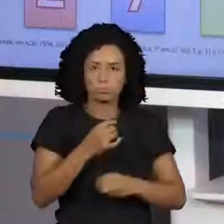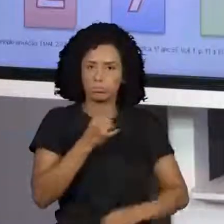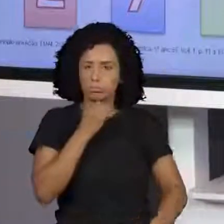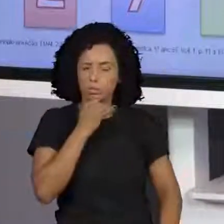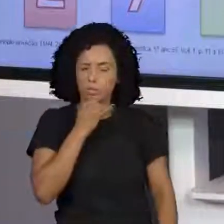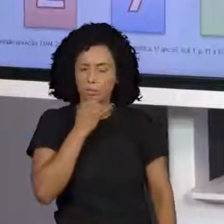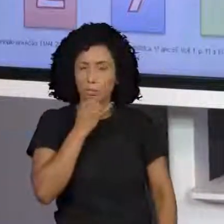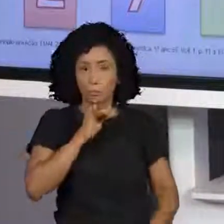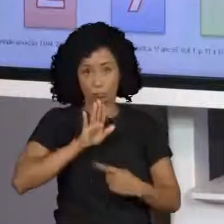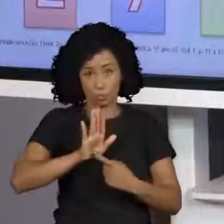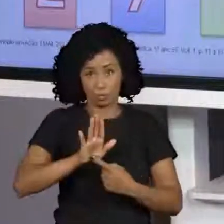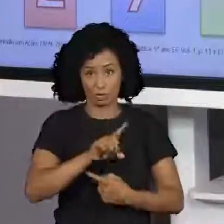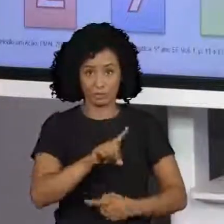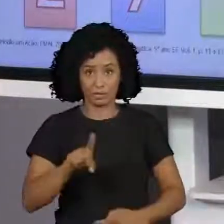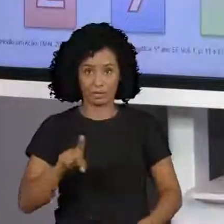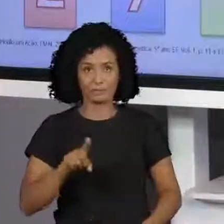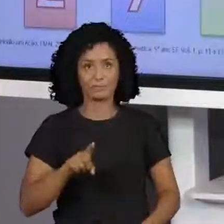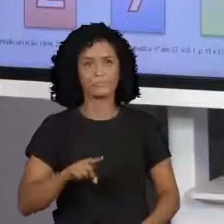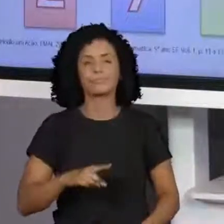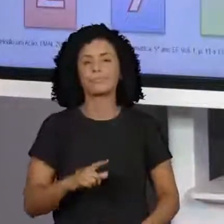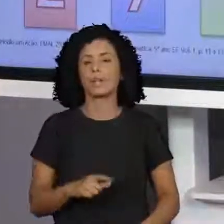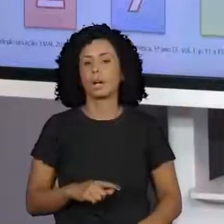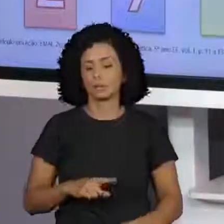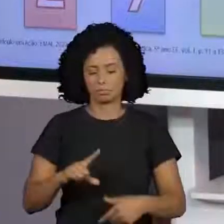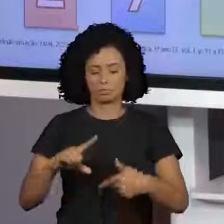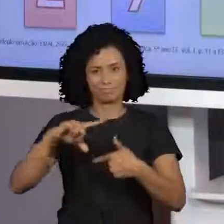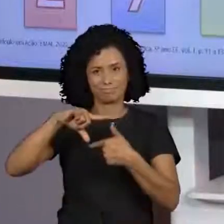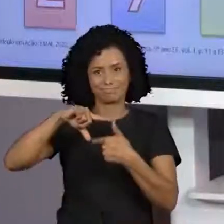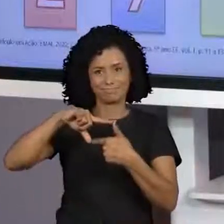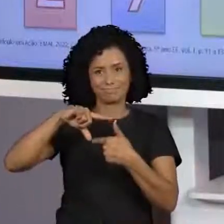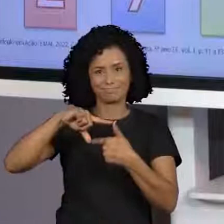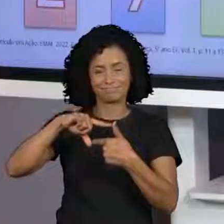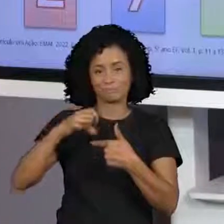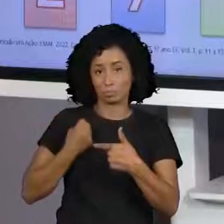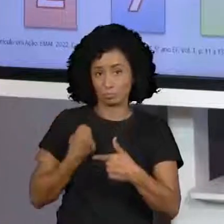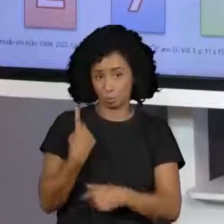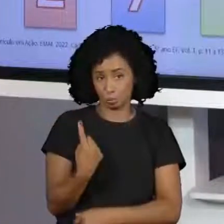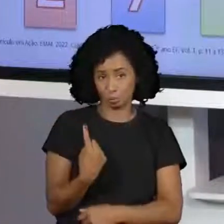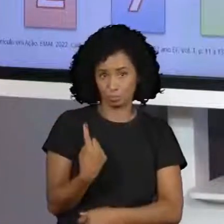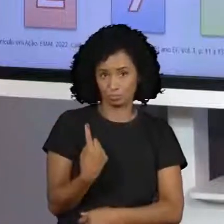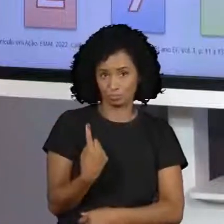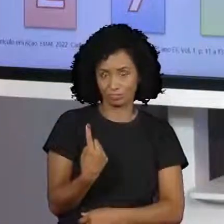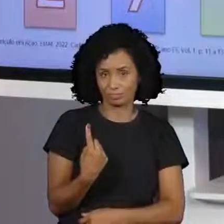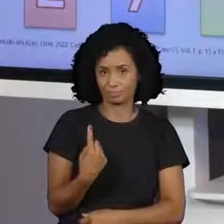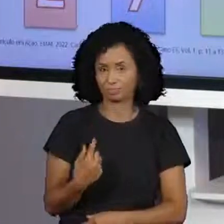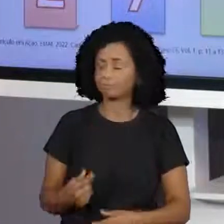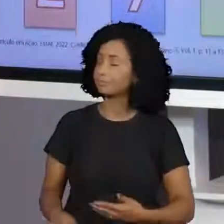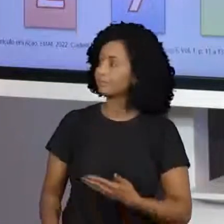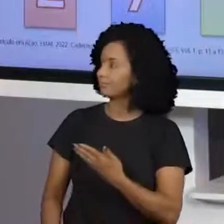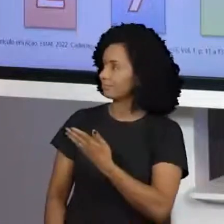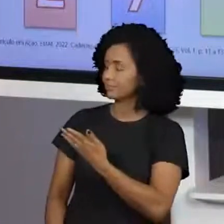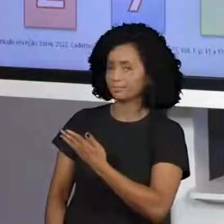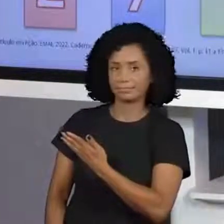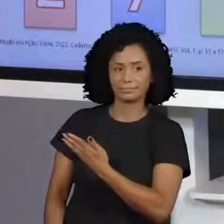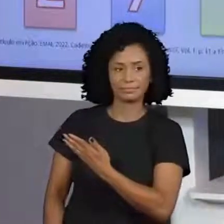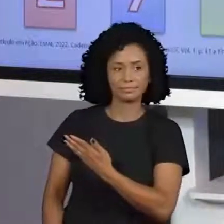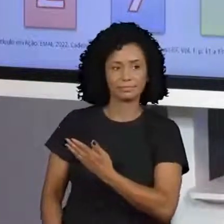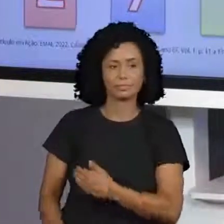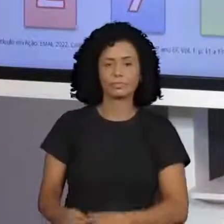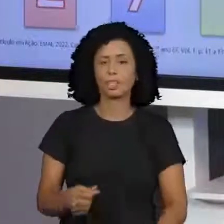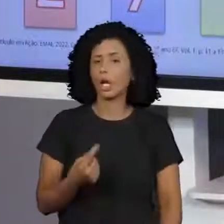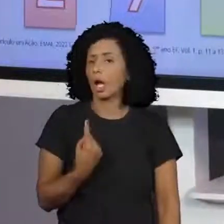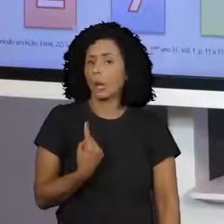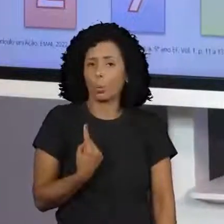se eu pegar essa ficha aqui, ela vai valer 1. Estão vendo aqui? Ó, 1. Certo?